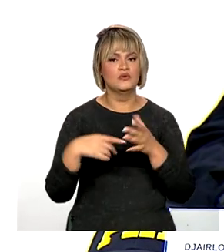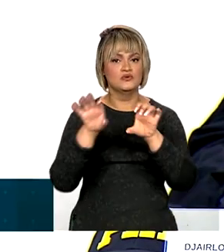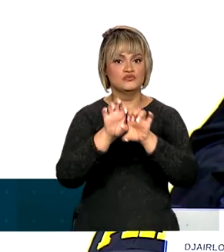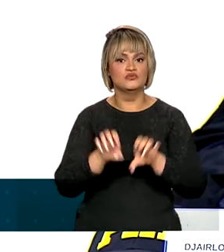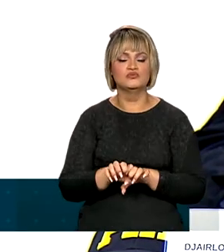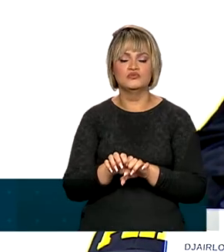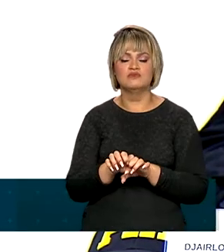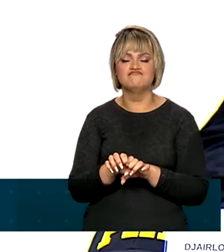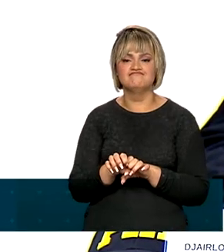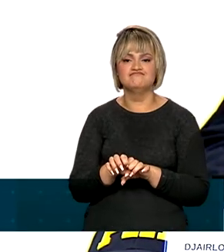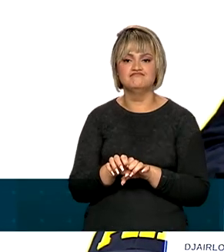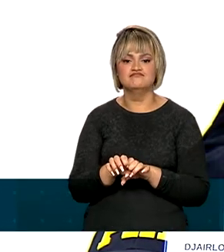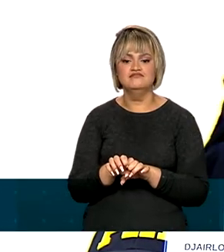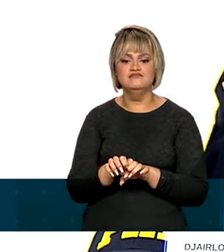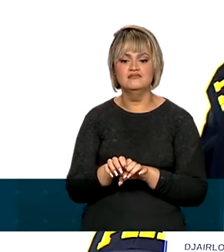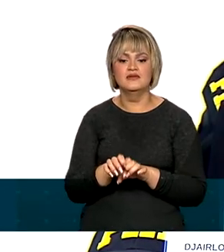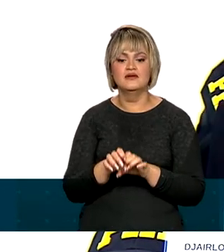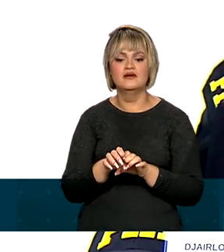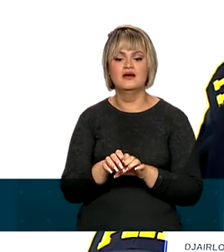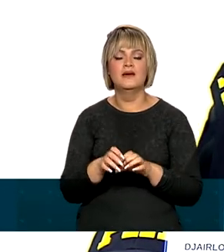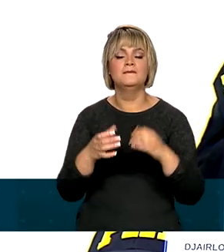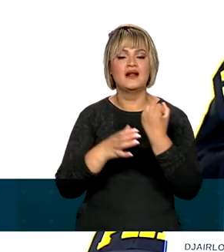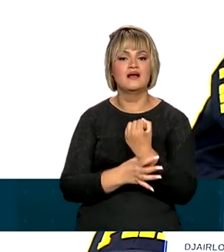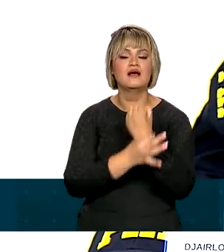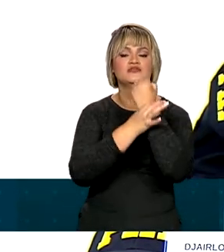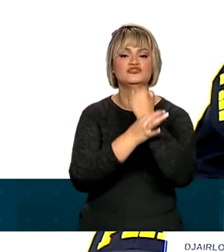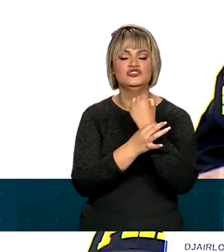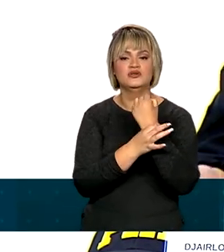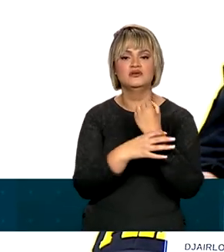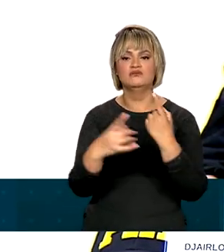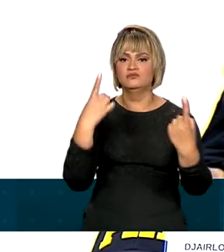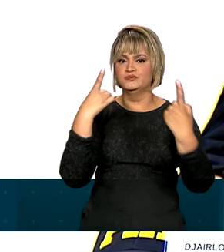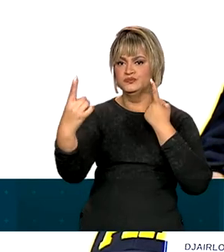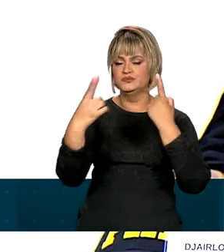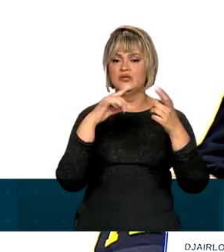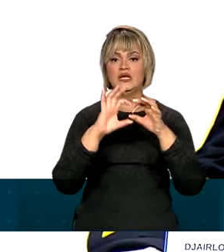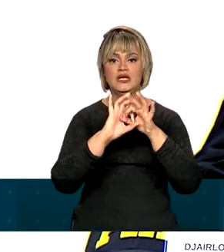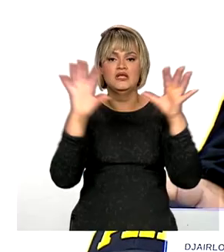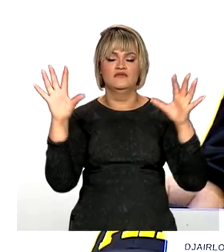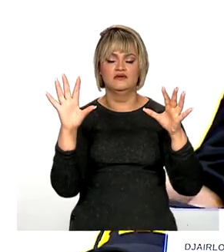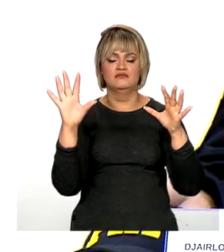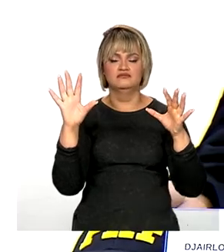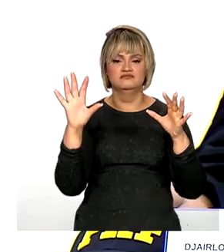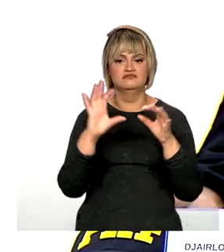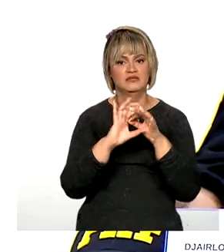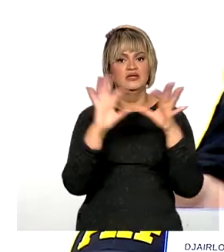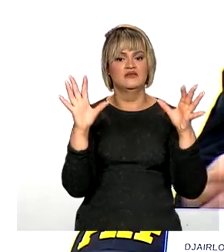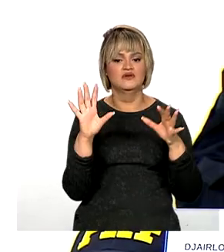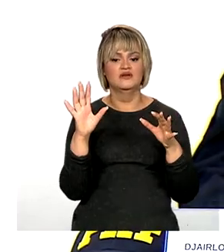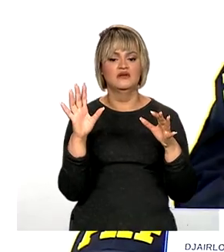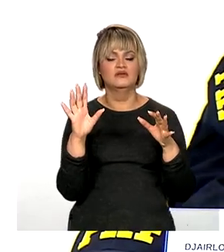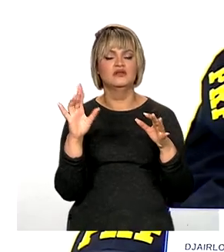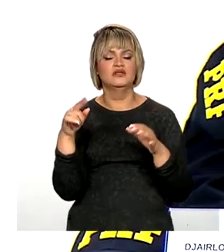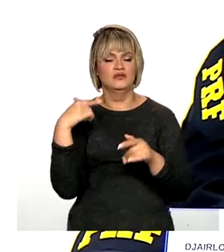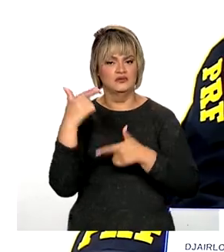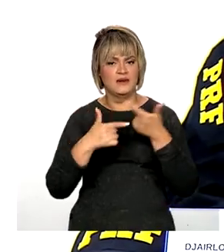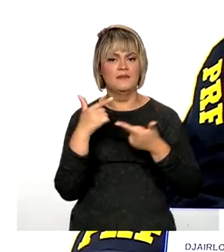horas, com qual o escopo? Para garantir o trânsito livre e seguro, que é a nossa missão precipa e constitucional.